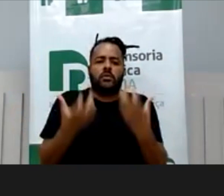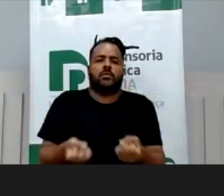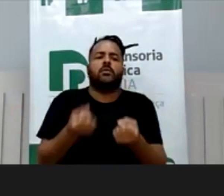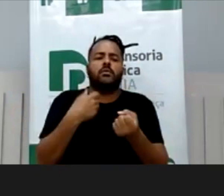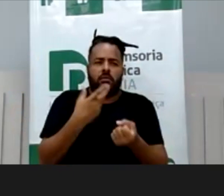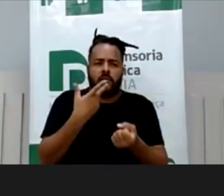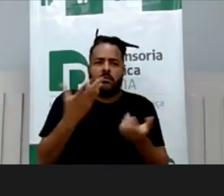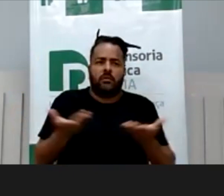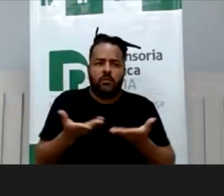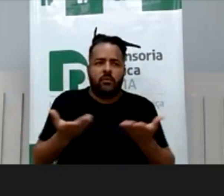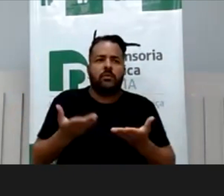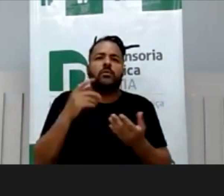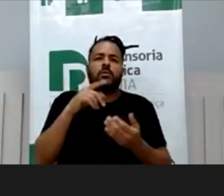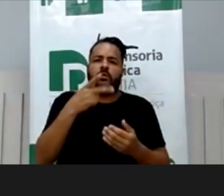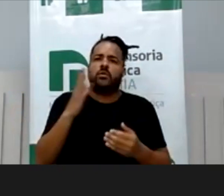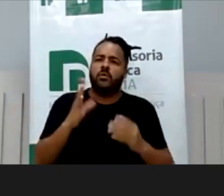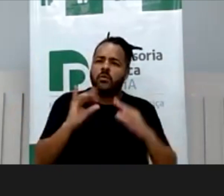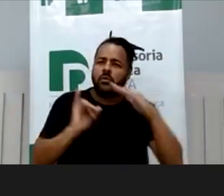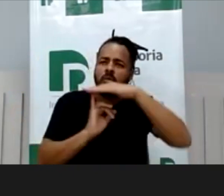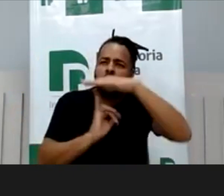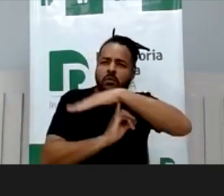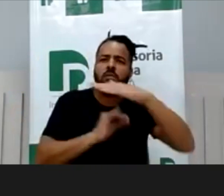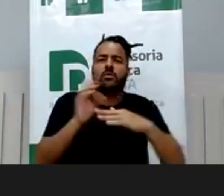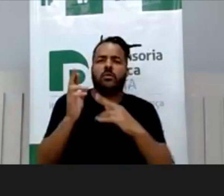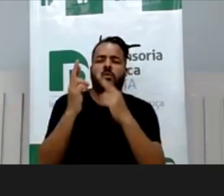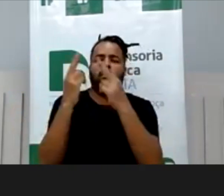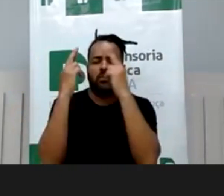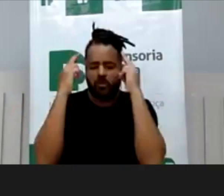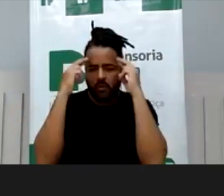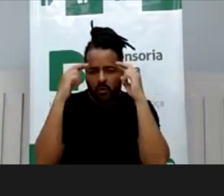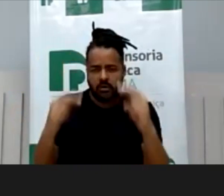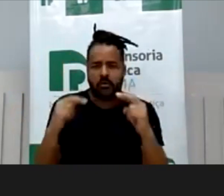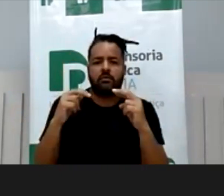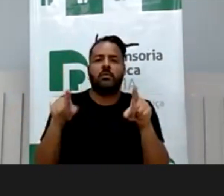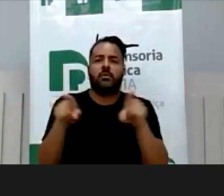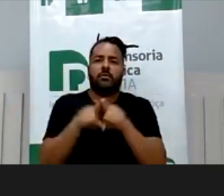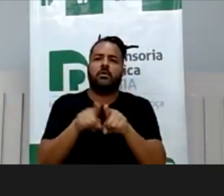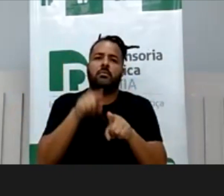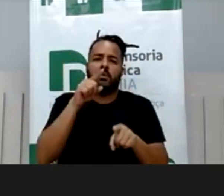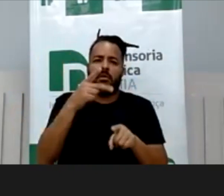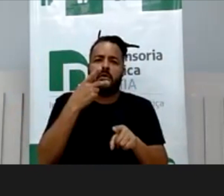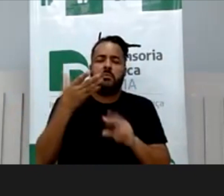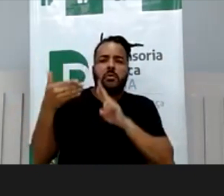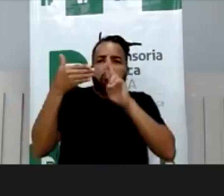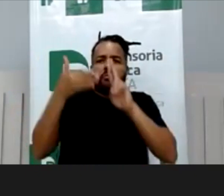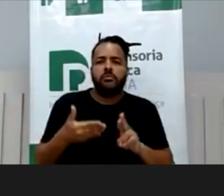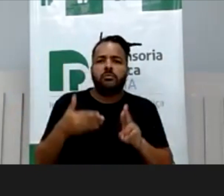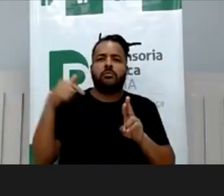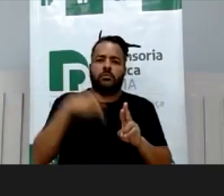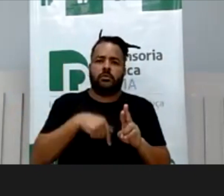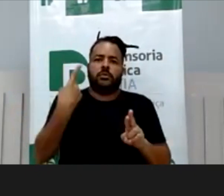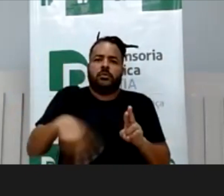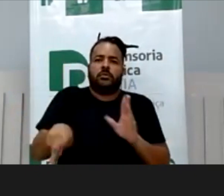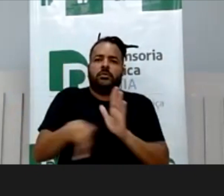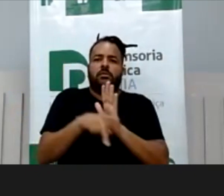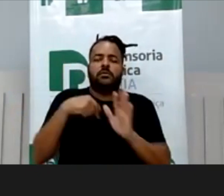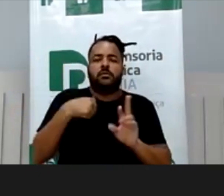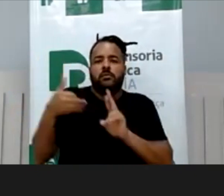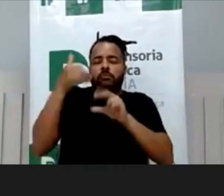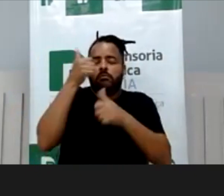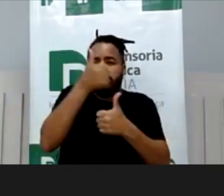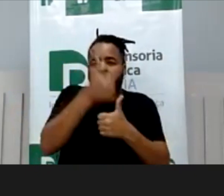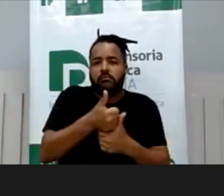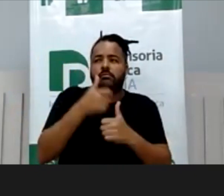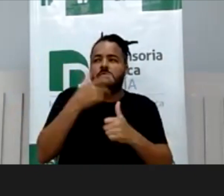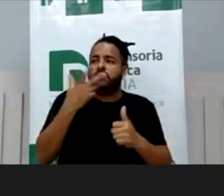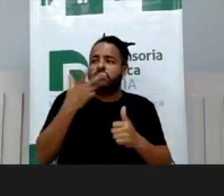de fato, eu tenho pela instituição um respeito, uma consideração, apreço muito grande pela função da defensoria pública. Acredito no que vocês fazem aqui,